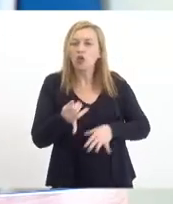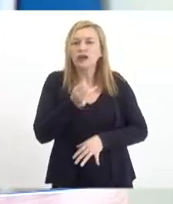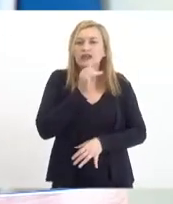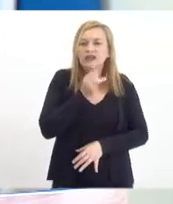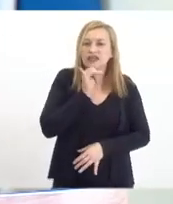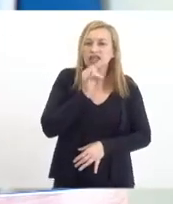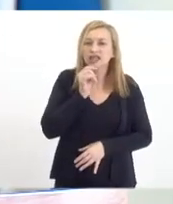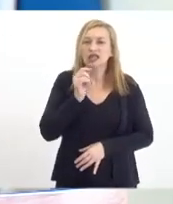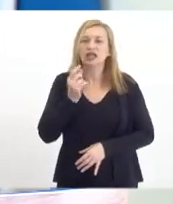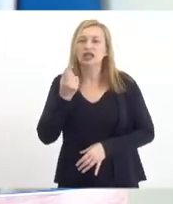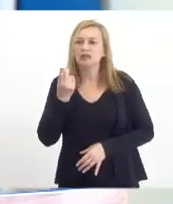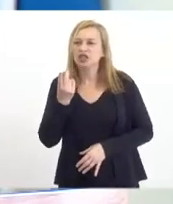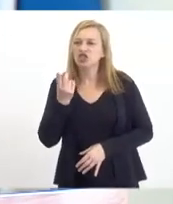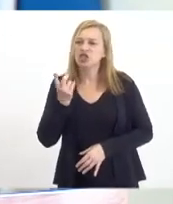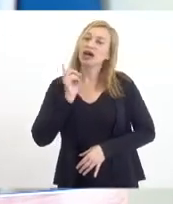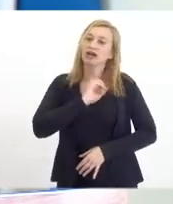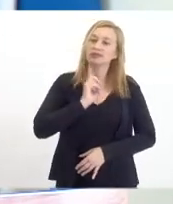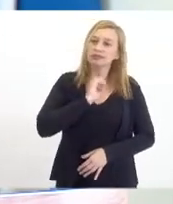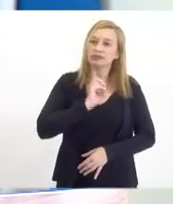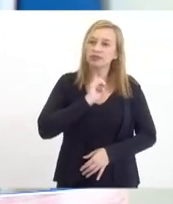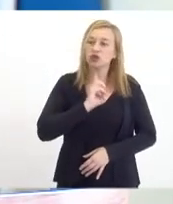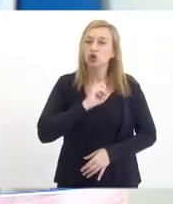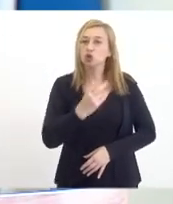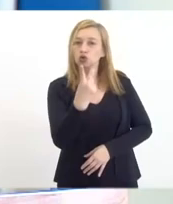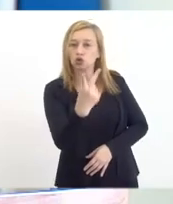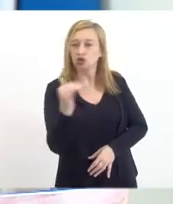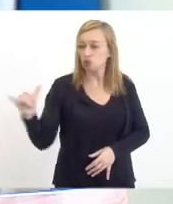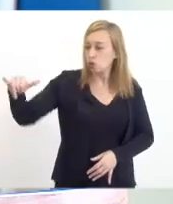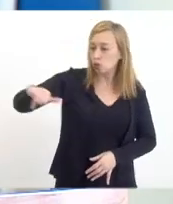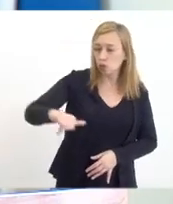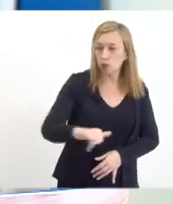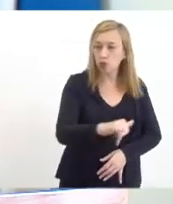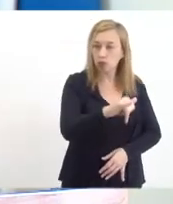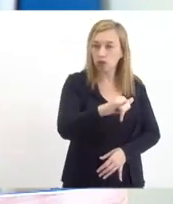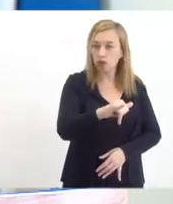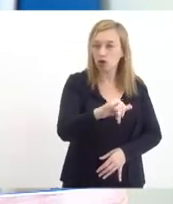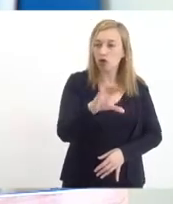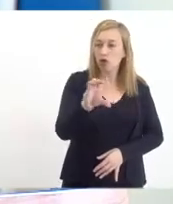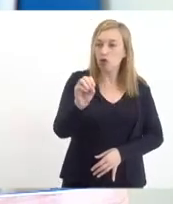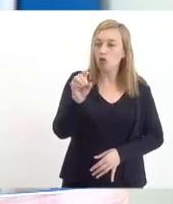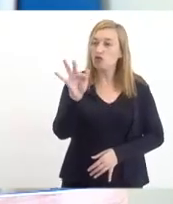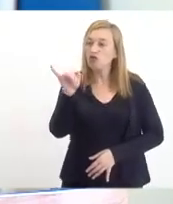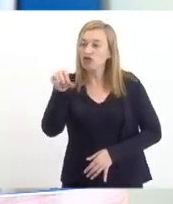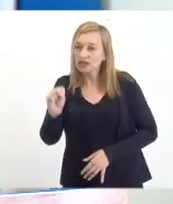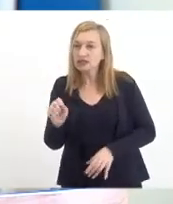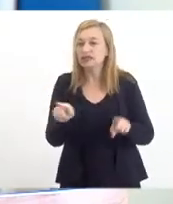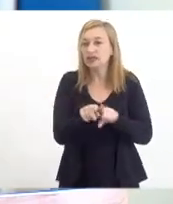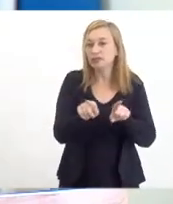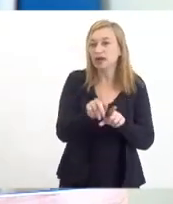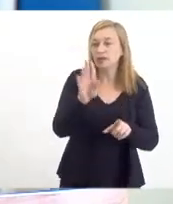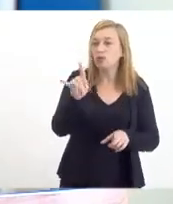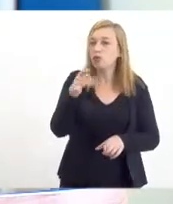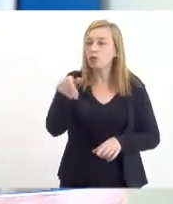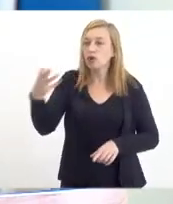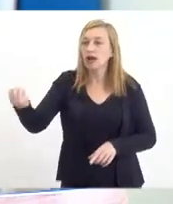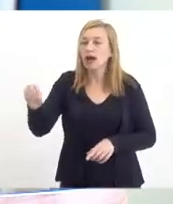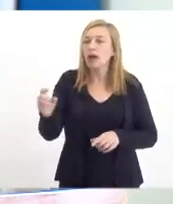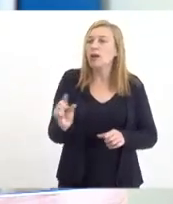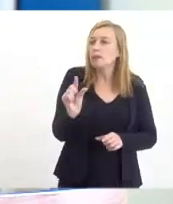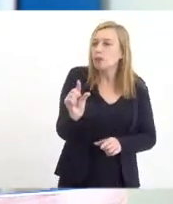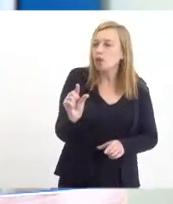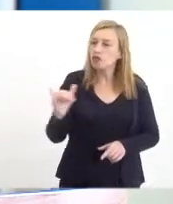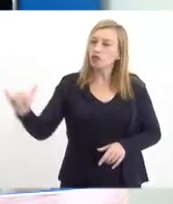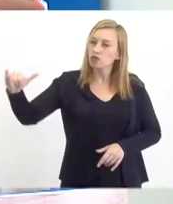em Minas Gerais, os dois aeroportos, Confins e o da Pampulha estão atuando de forma integrada. Pequenos voos vão para a